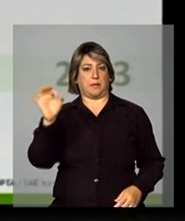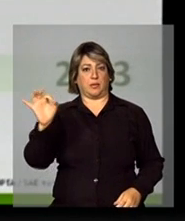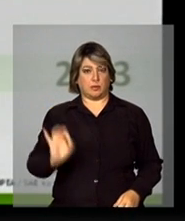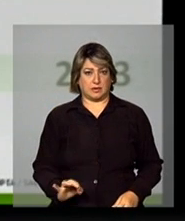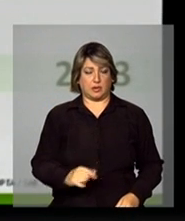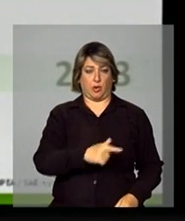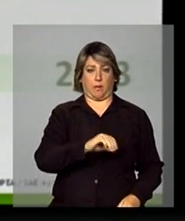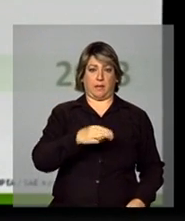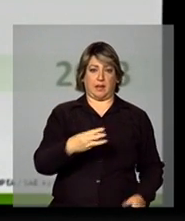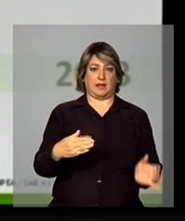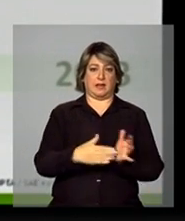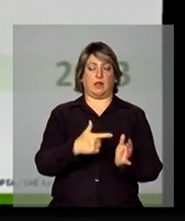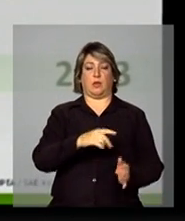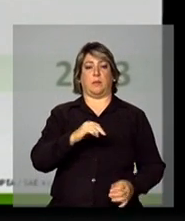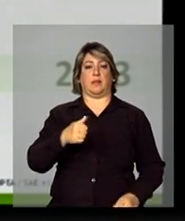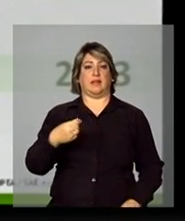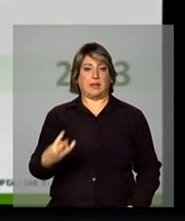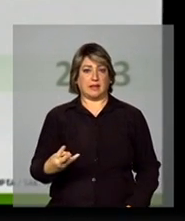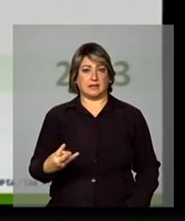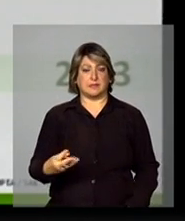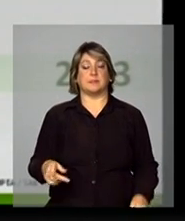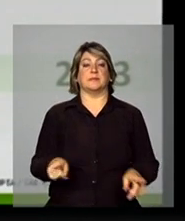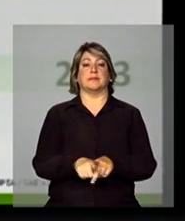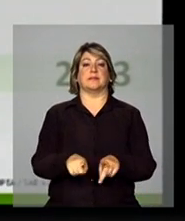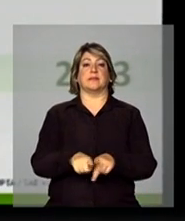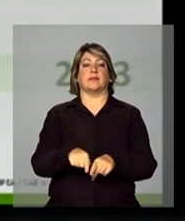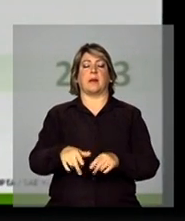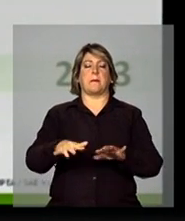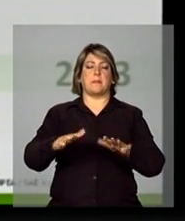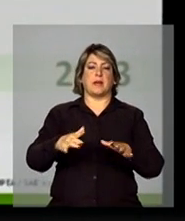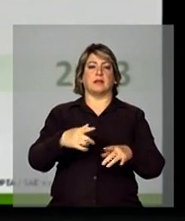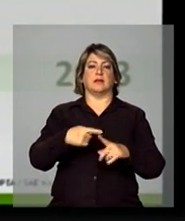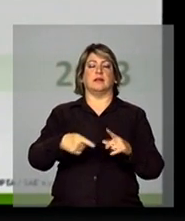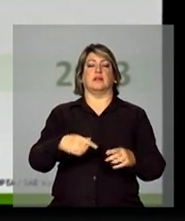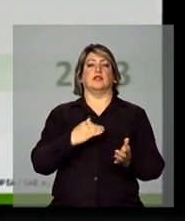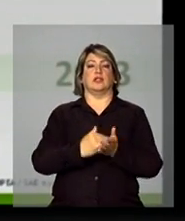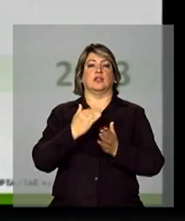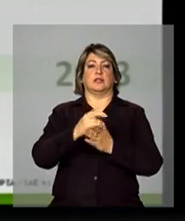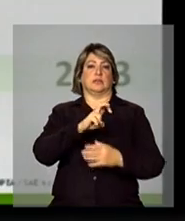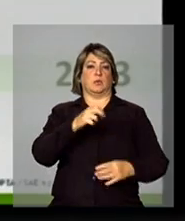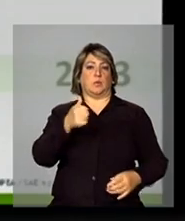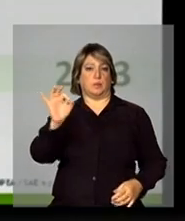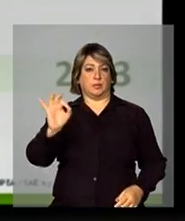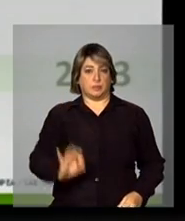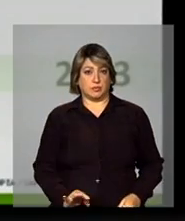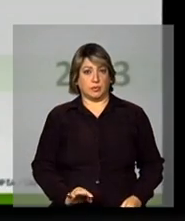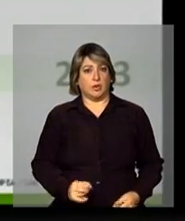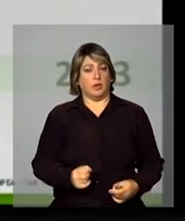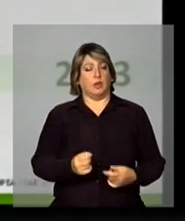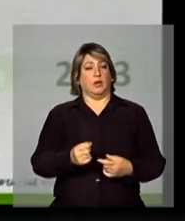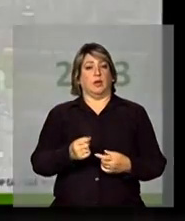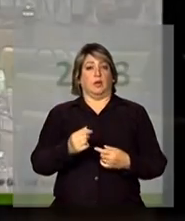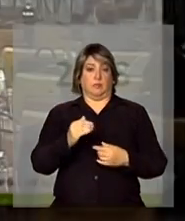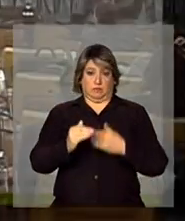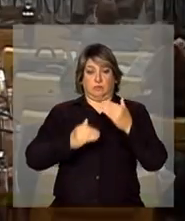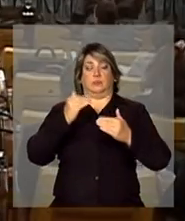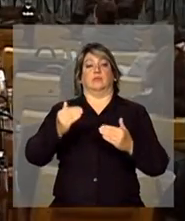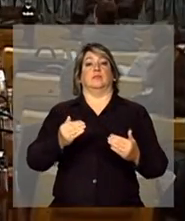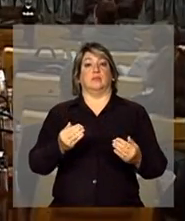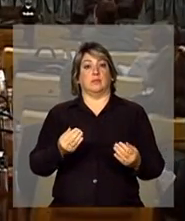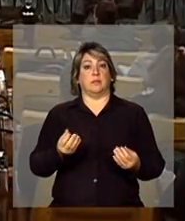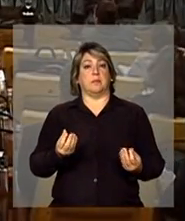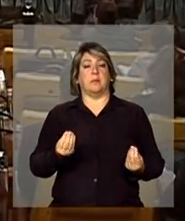2013 e o mediano sobe 51%, ou seja, é salto não desprezível, é